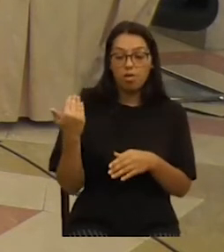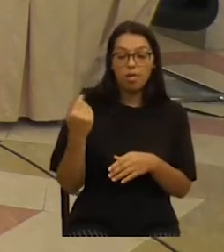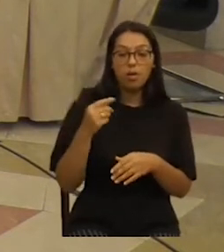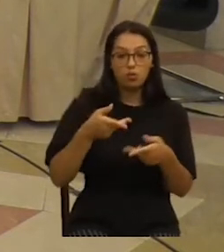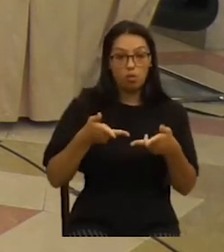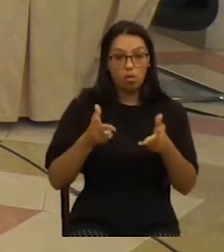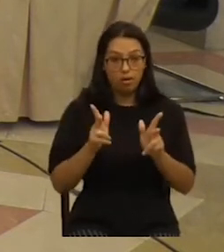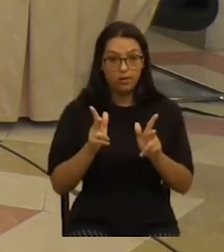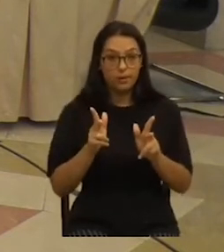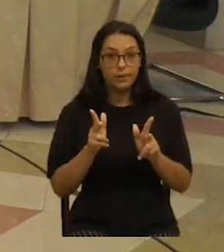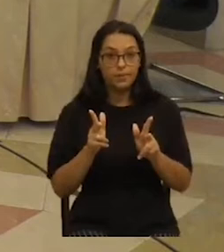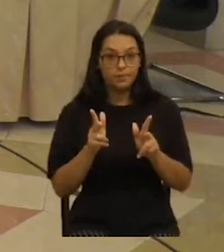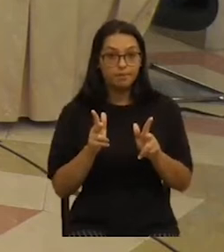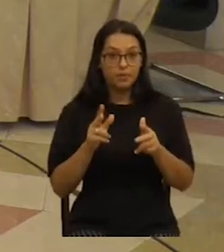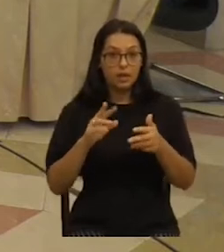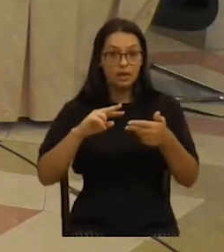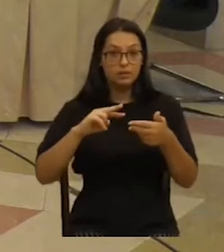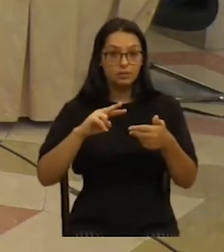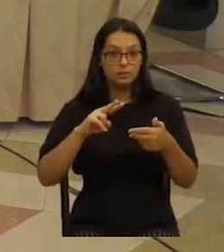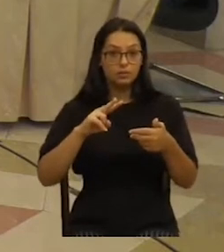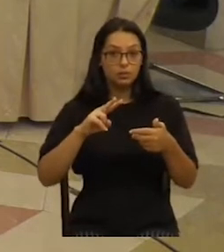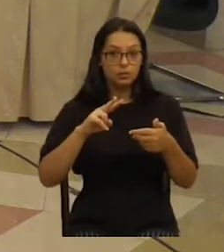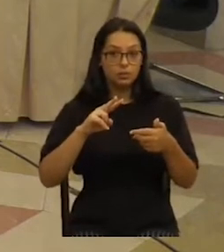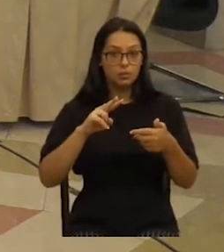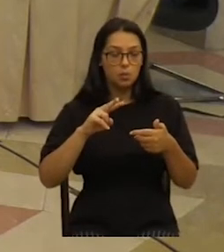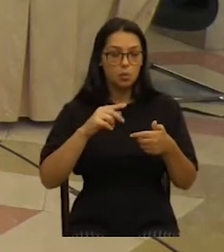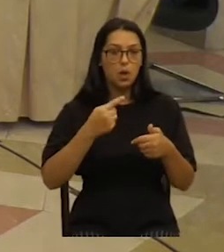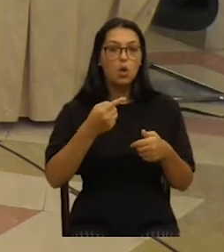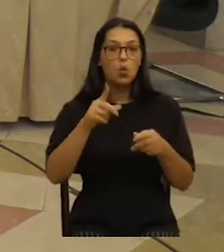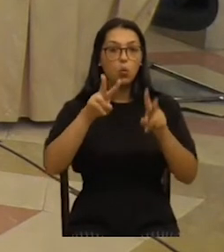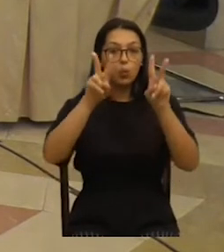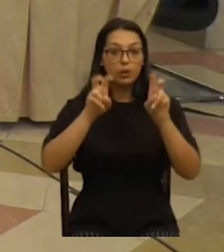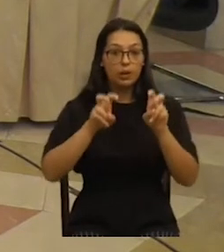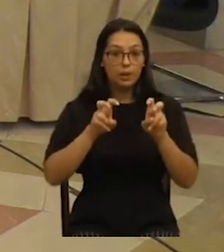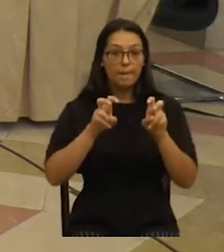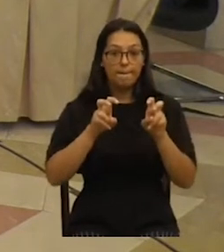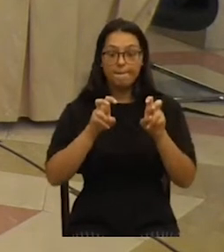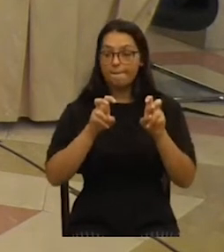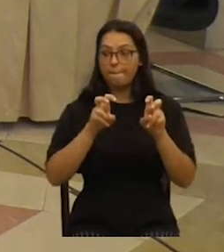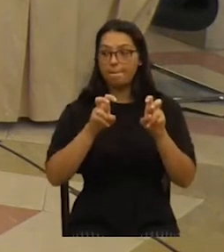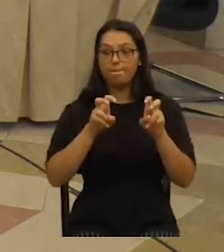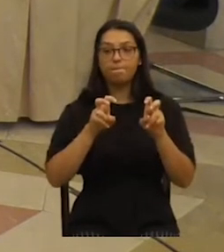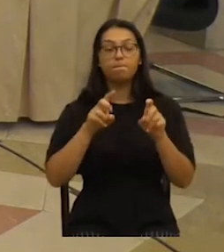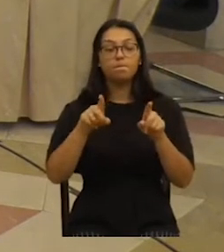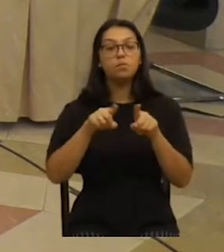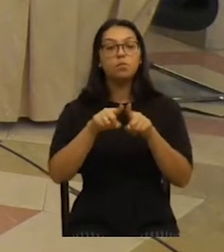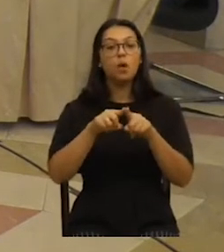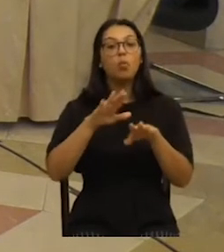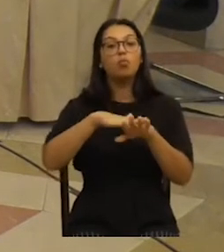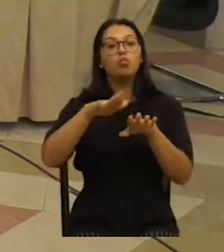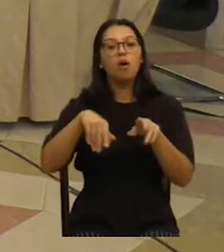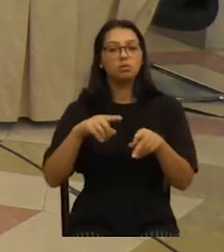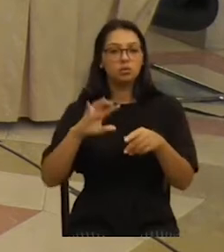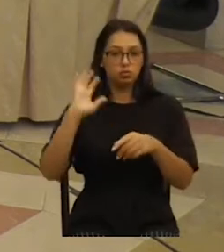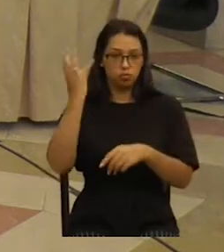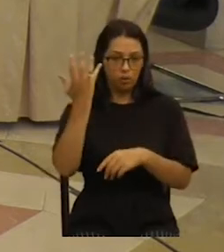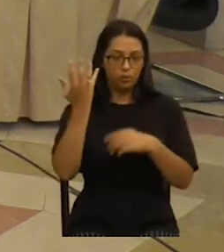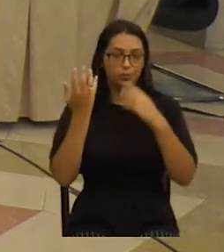LIVRE na Assembleia Municipal de Lisboa sobre o tema, precisamente, dos refúgios climáticos.